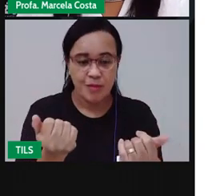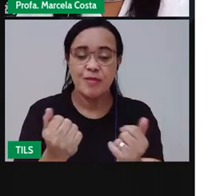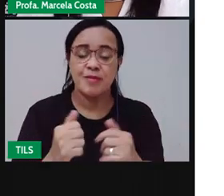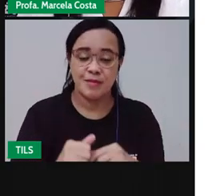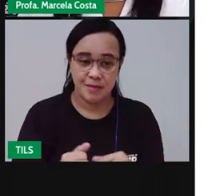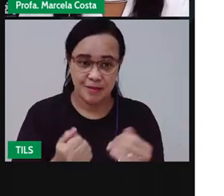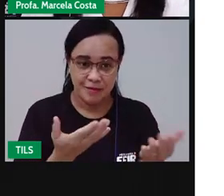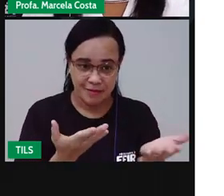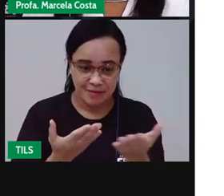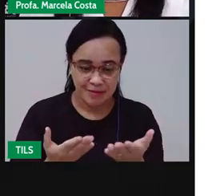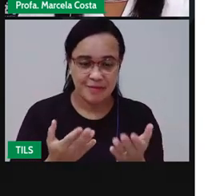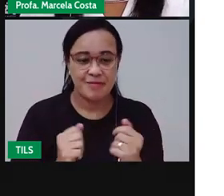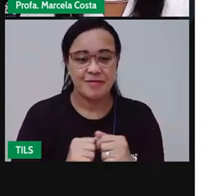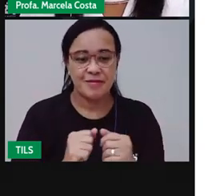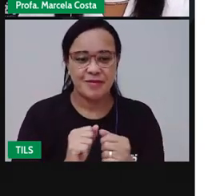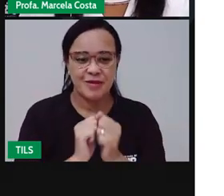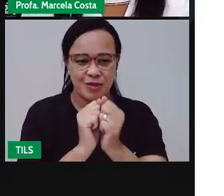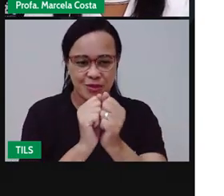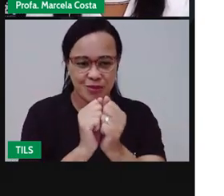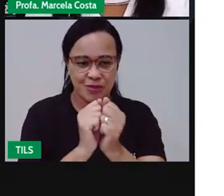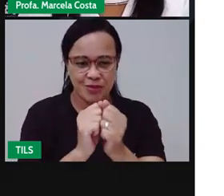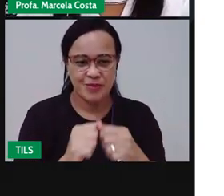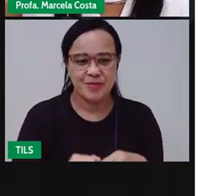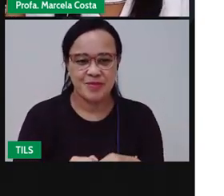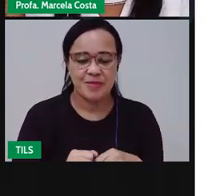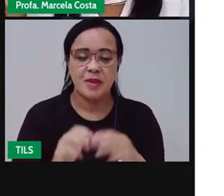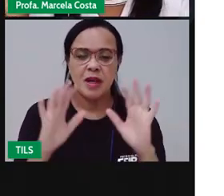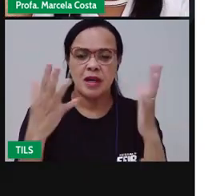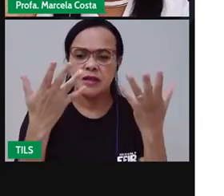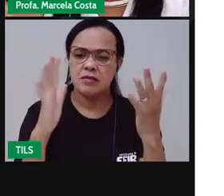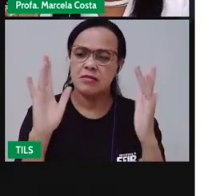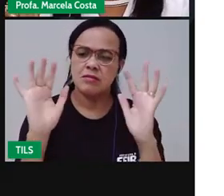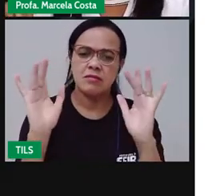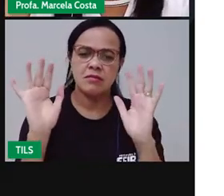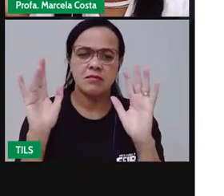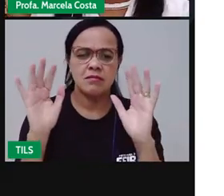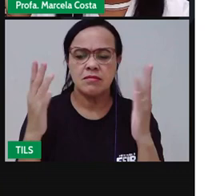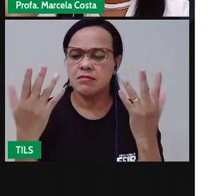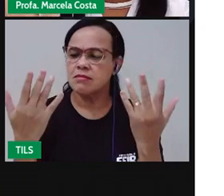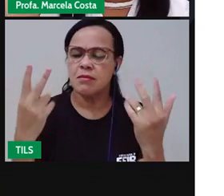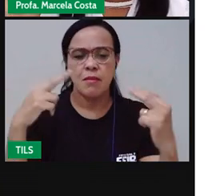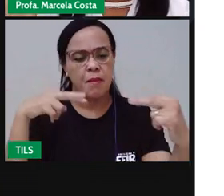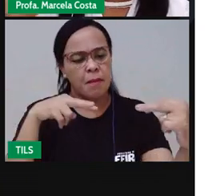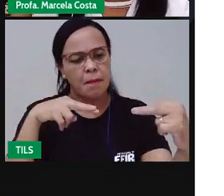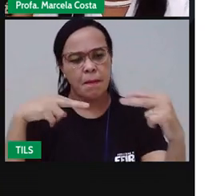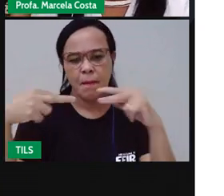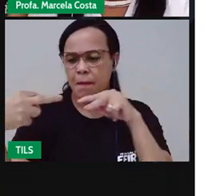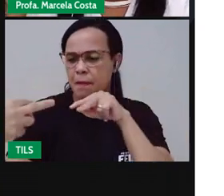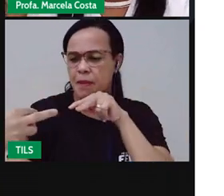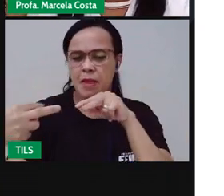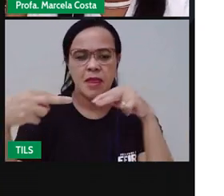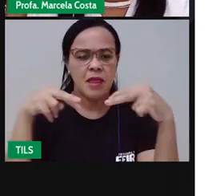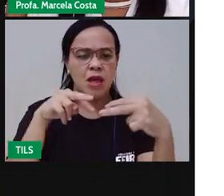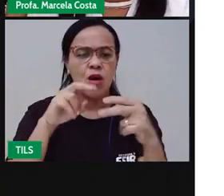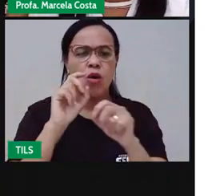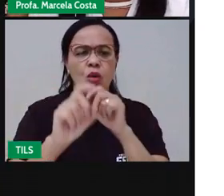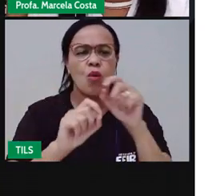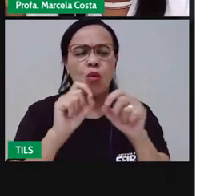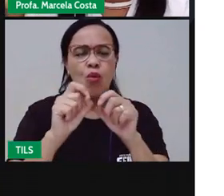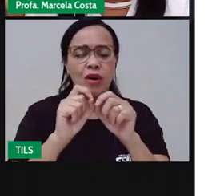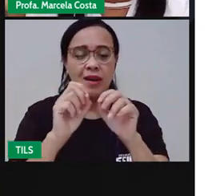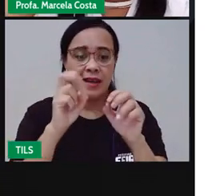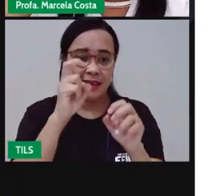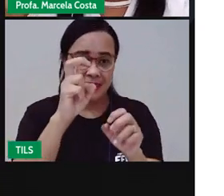Crianças, as nossas mãos, vocês podem observar que as nossas mãos têm cinco